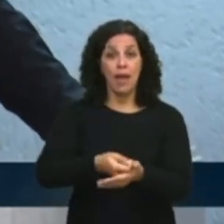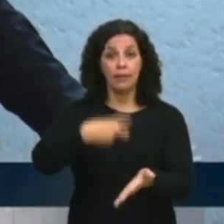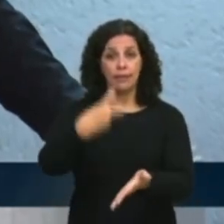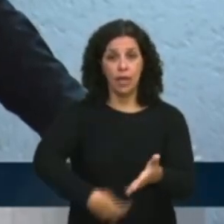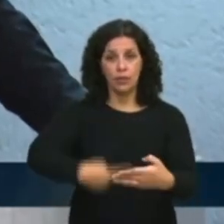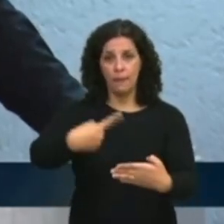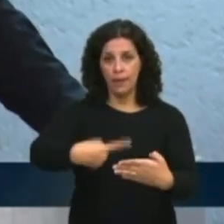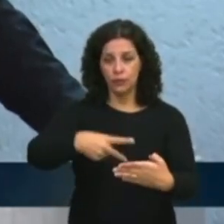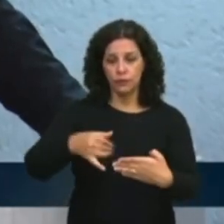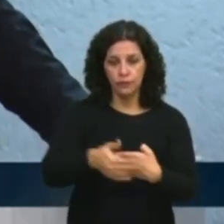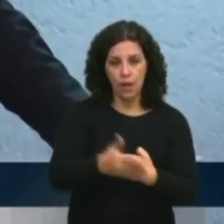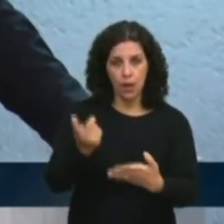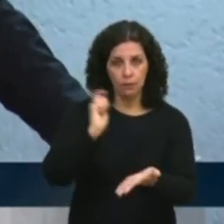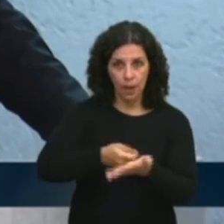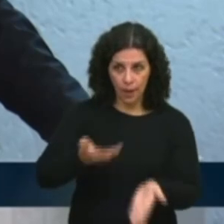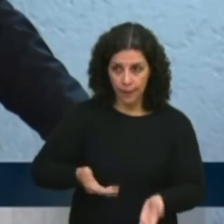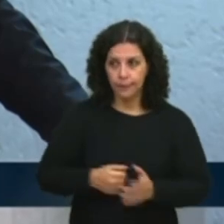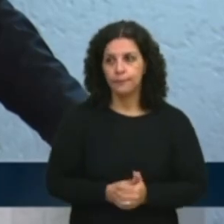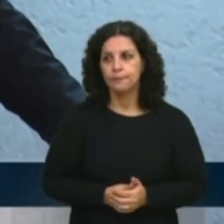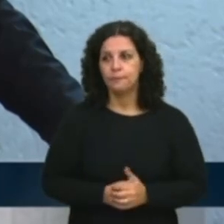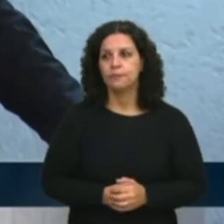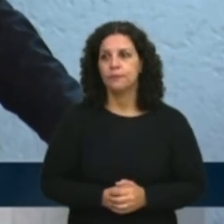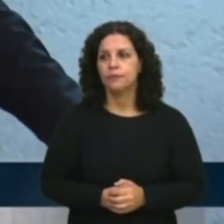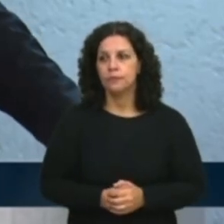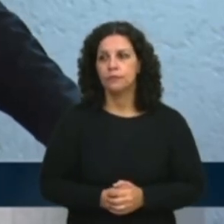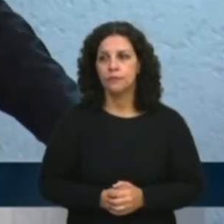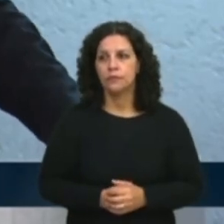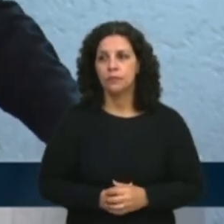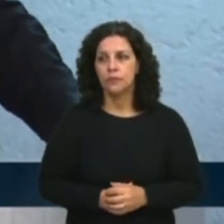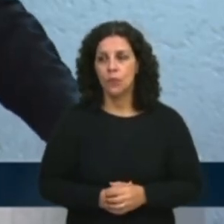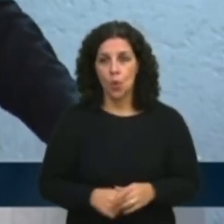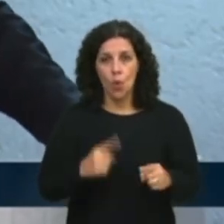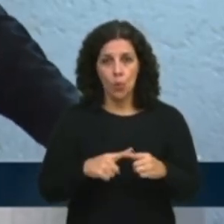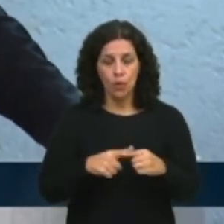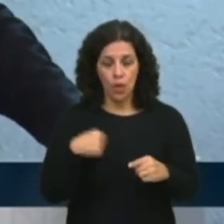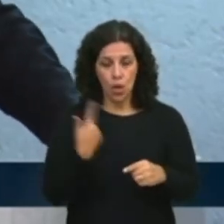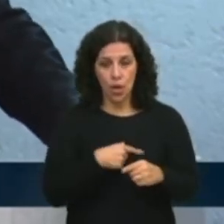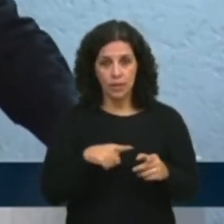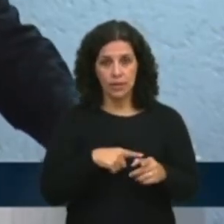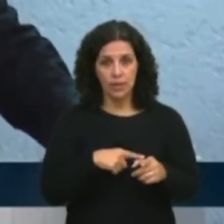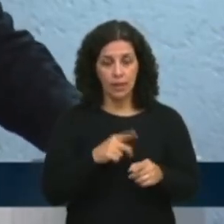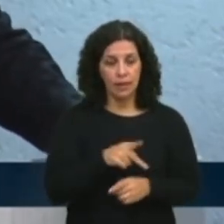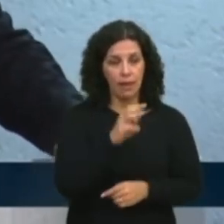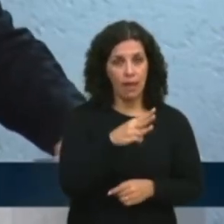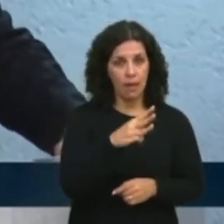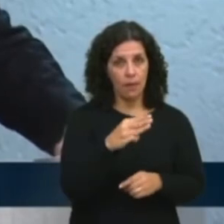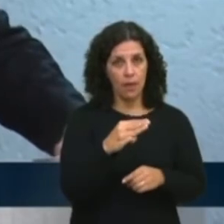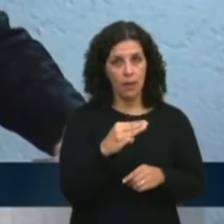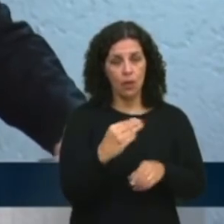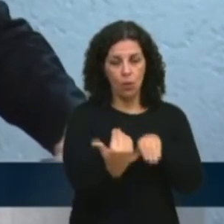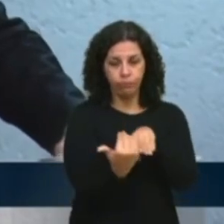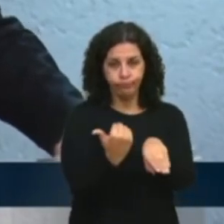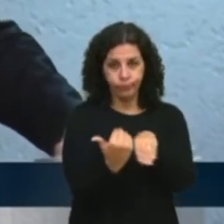Os valores, senhoras e senhores, do preço por quilômetro de pista simples e por